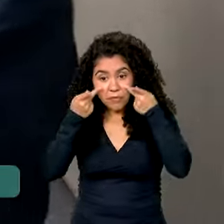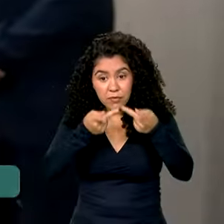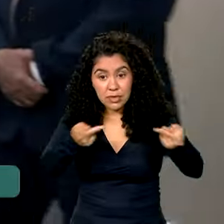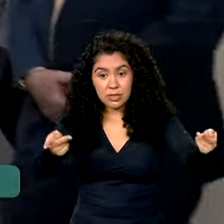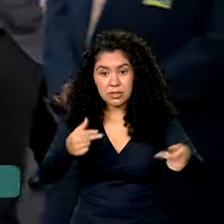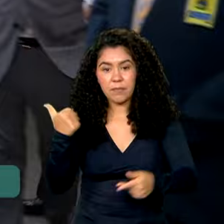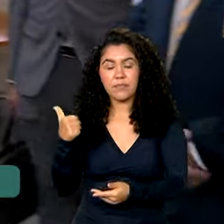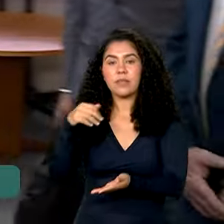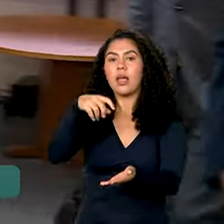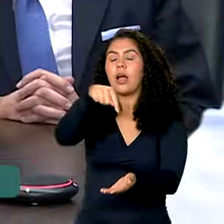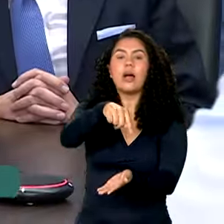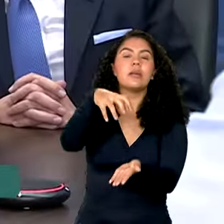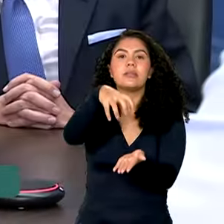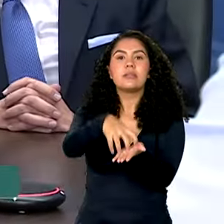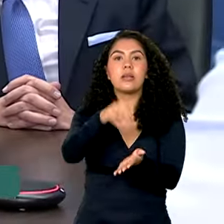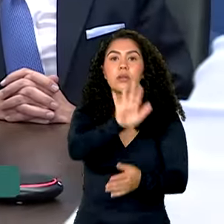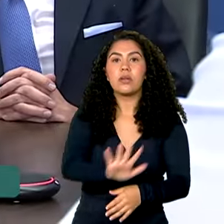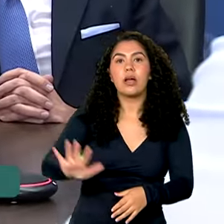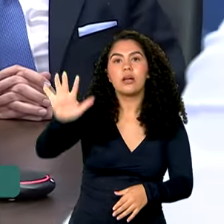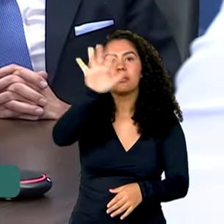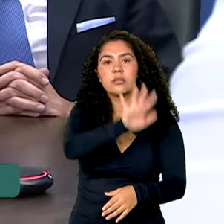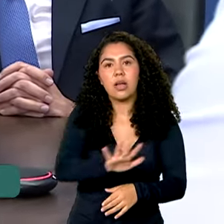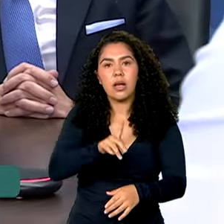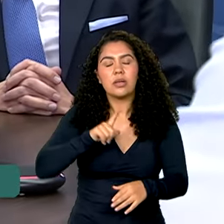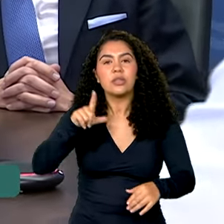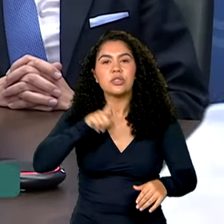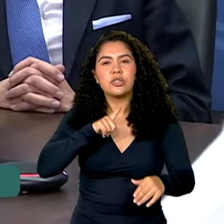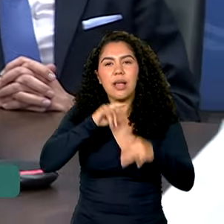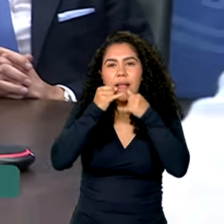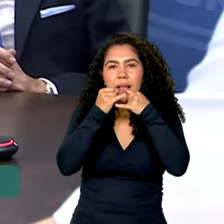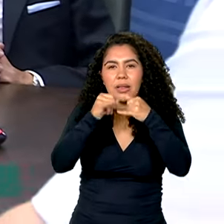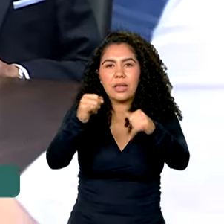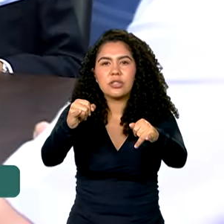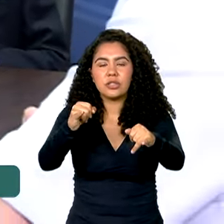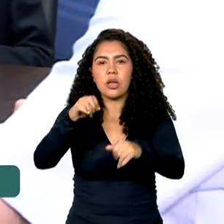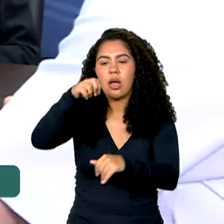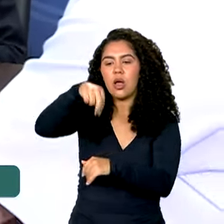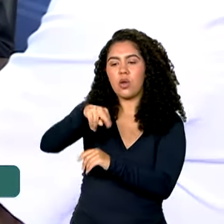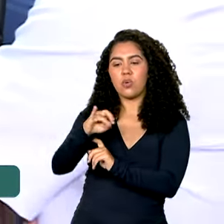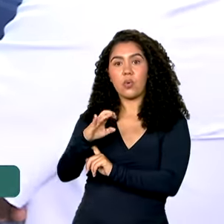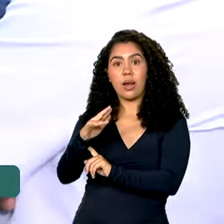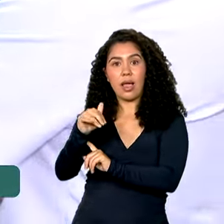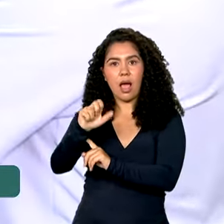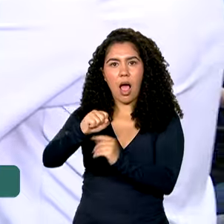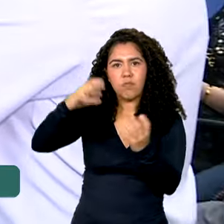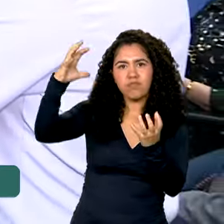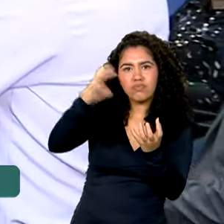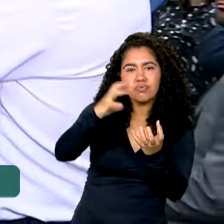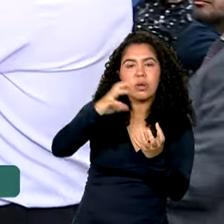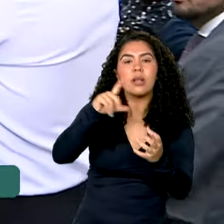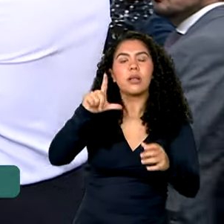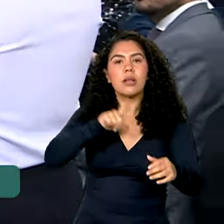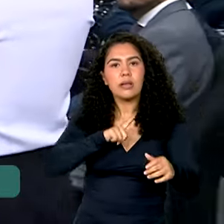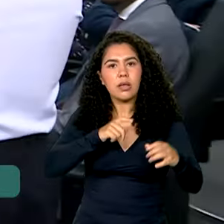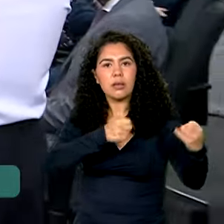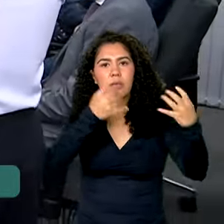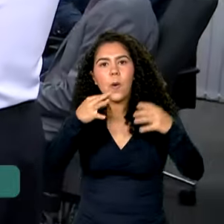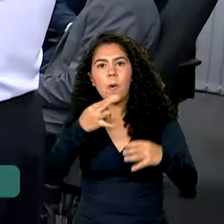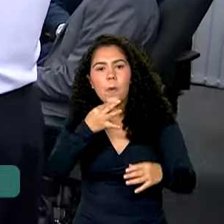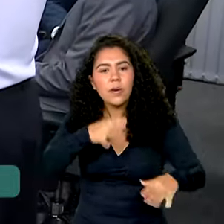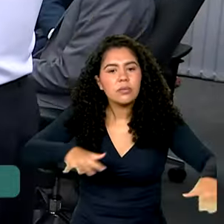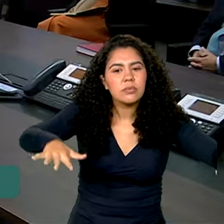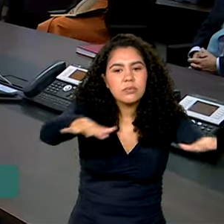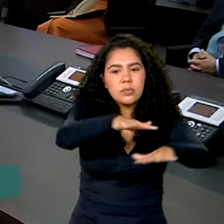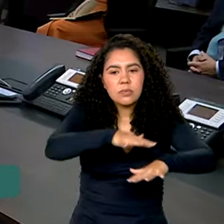fez ao Centro Nacional de Gerenciamento de Emergência Nuclear, o diretor-geral da Agência Internacional de Energia Atômica conheceu o